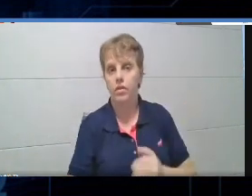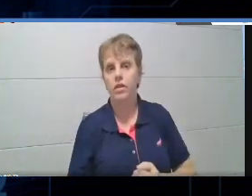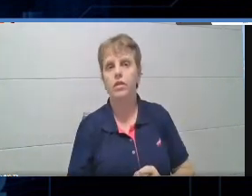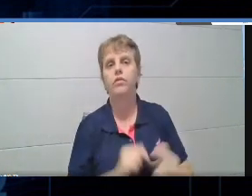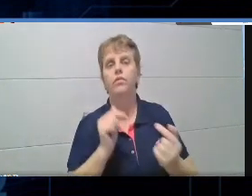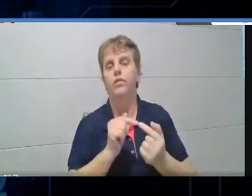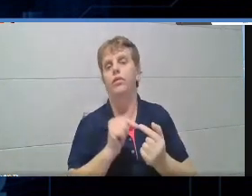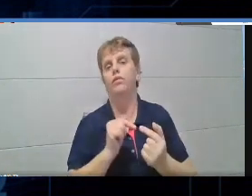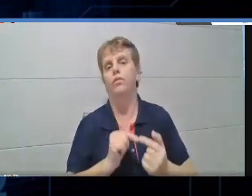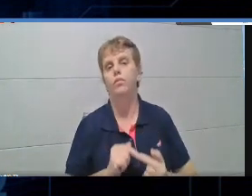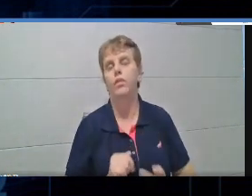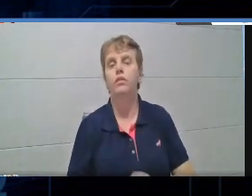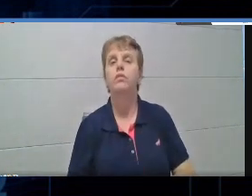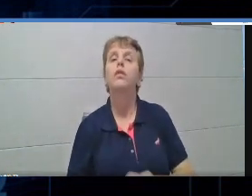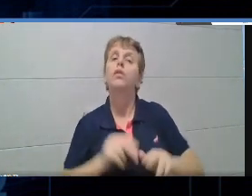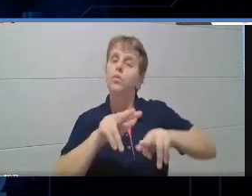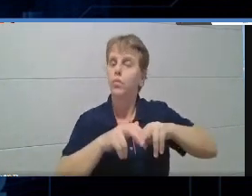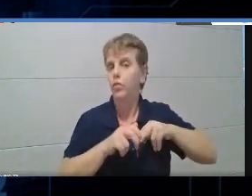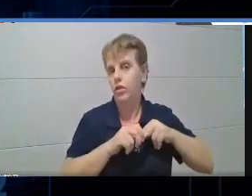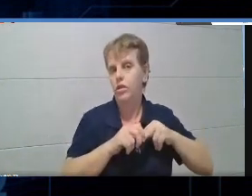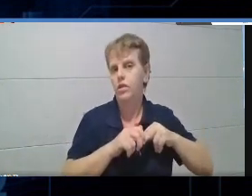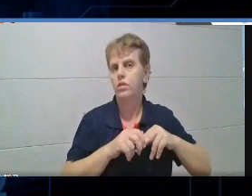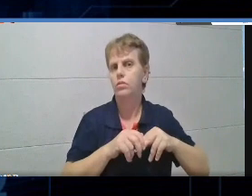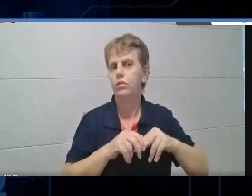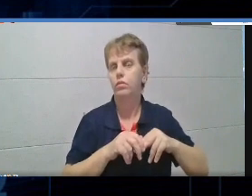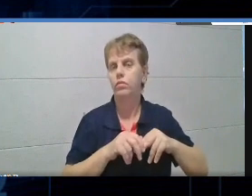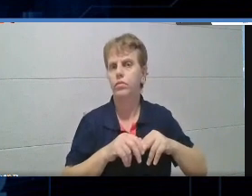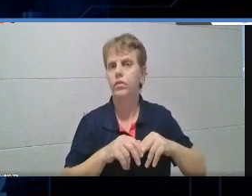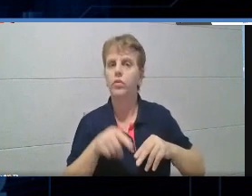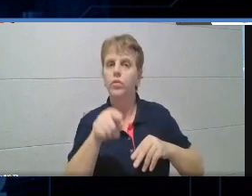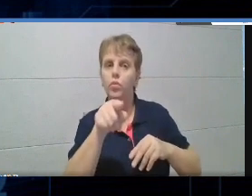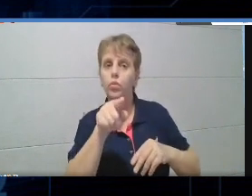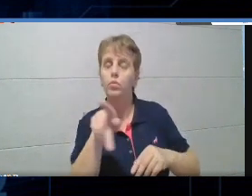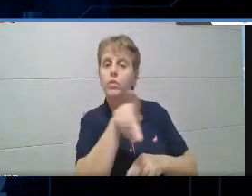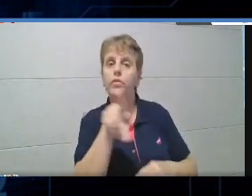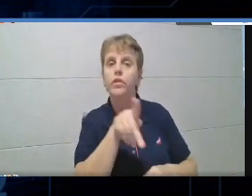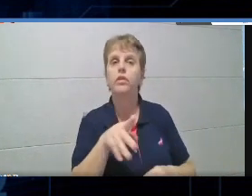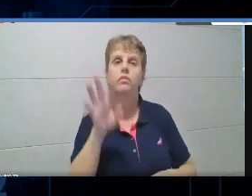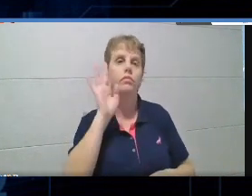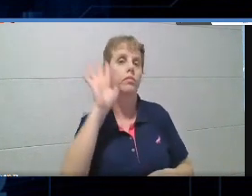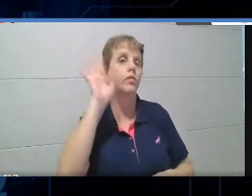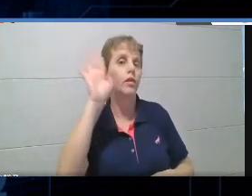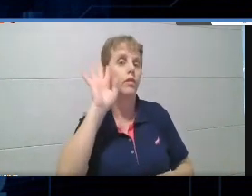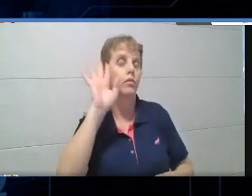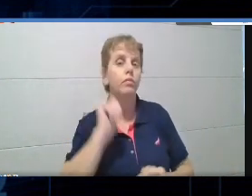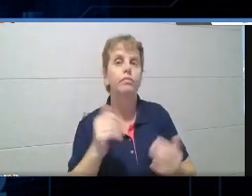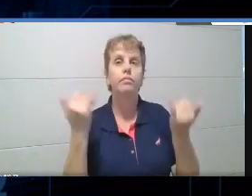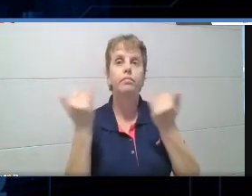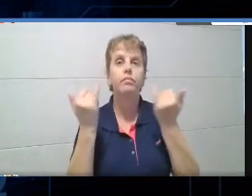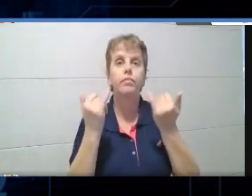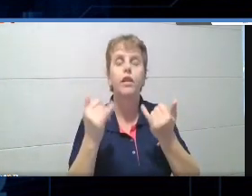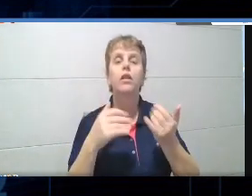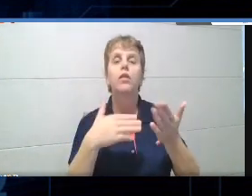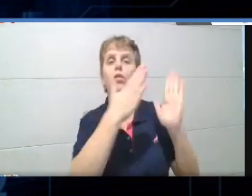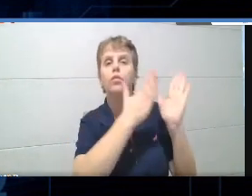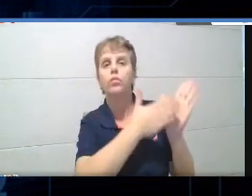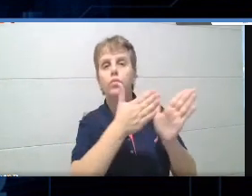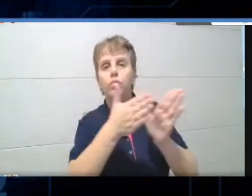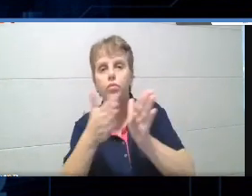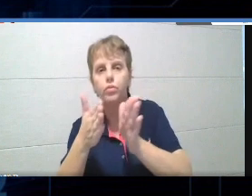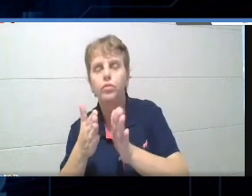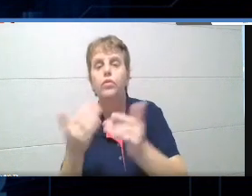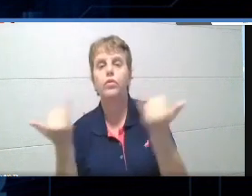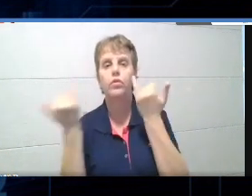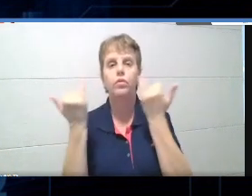e aí sim a gente vai trilhar, né, o conhecimento, criar uma trilha de conhecimento para esse aluno, tá? Quem